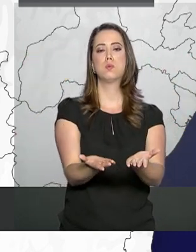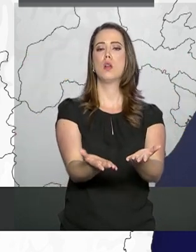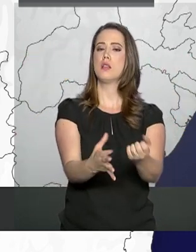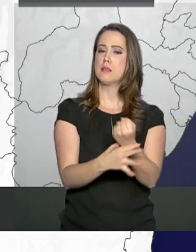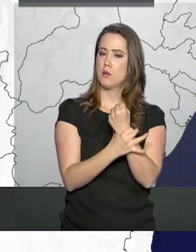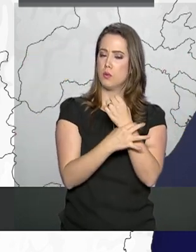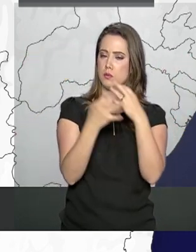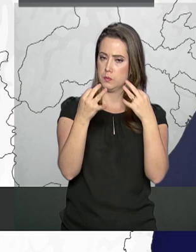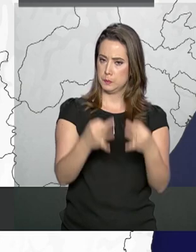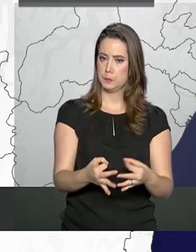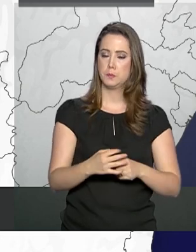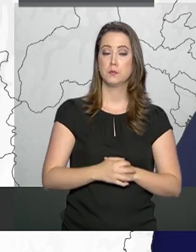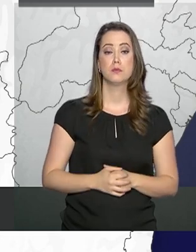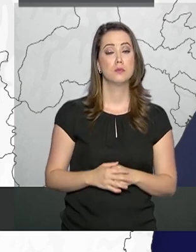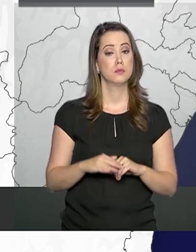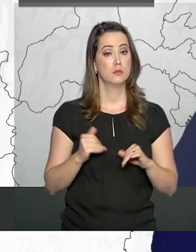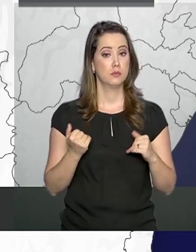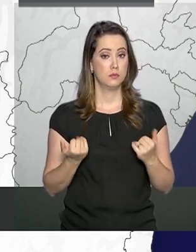segurando.